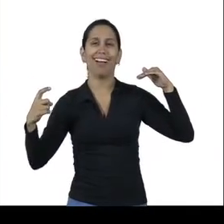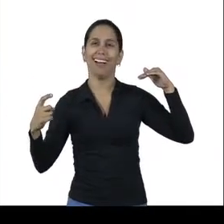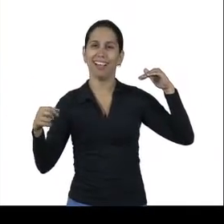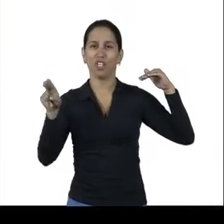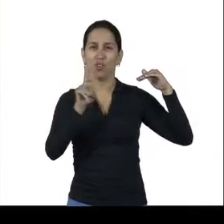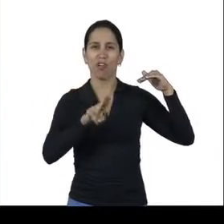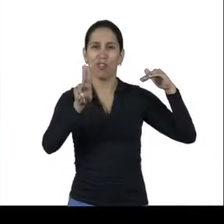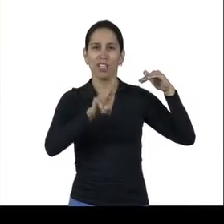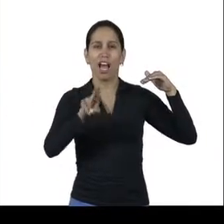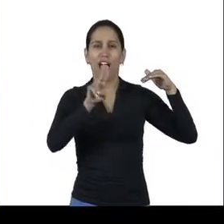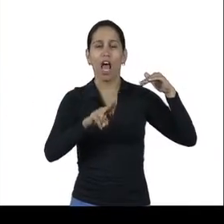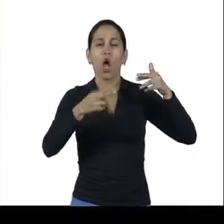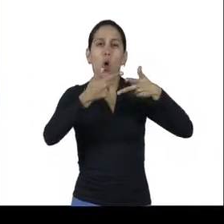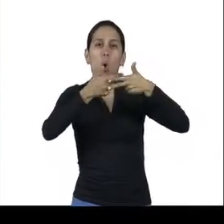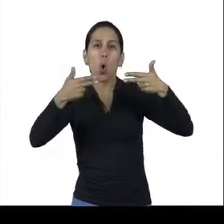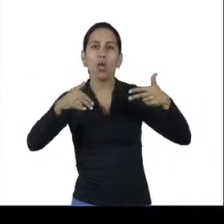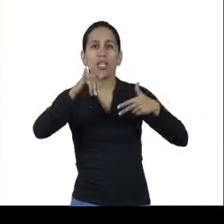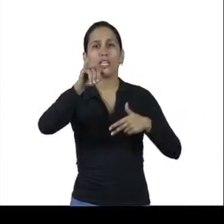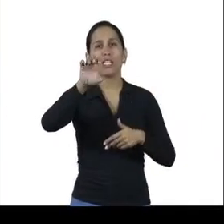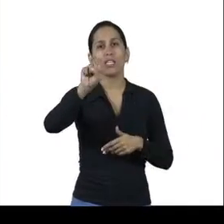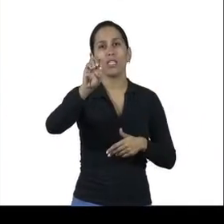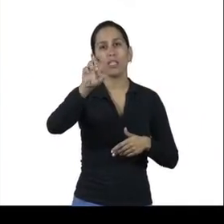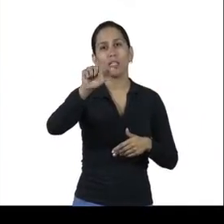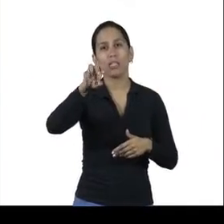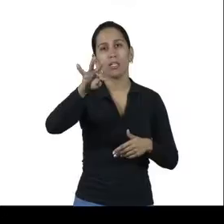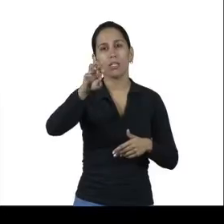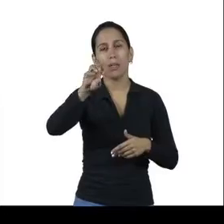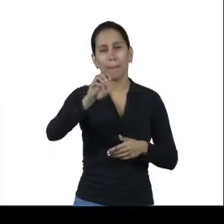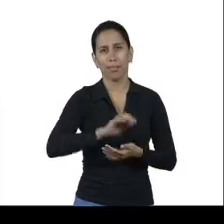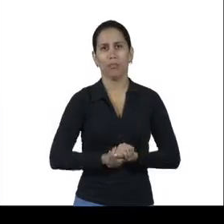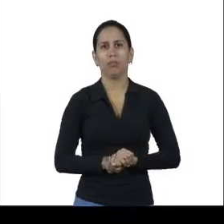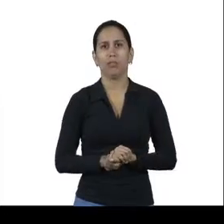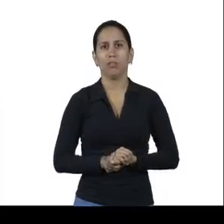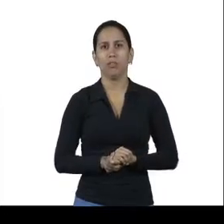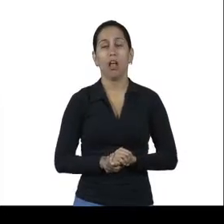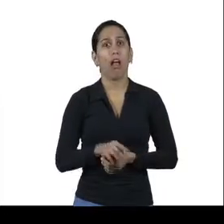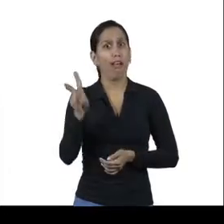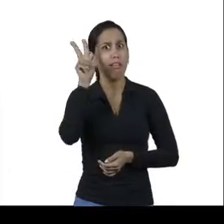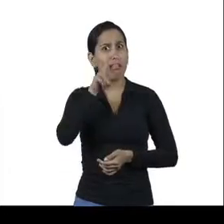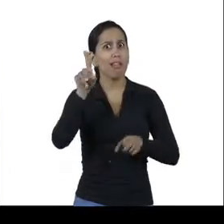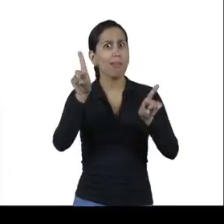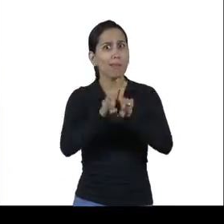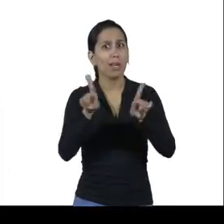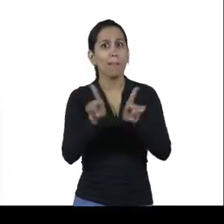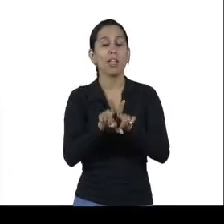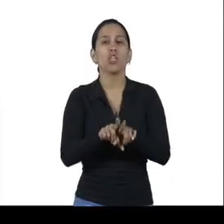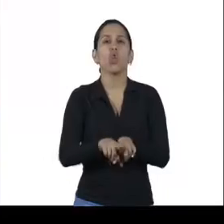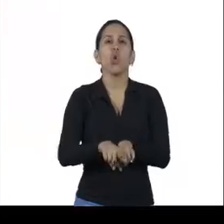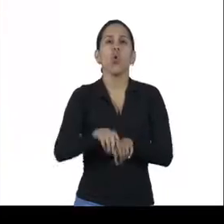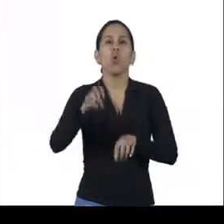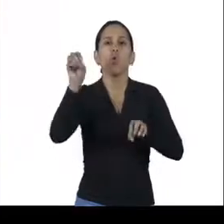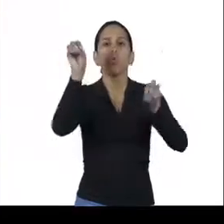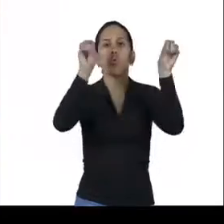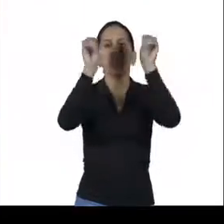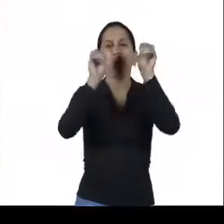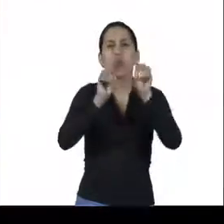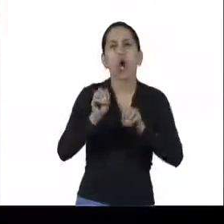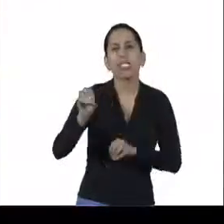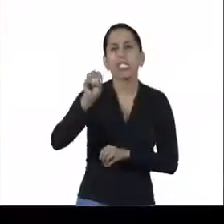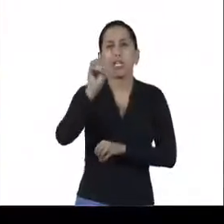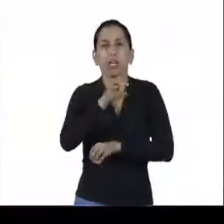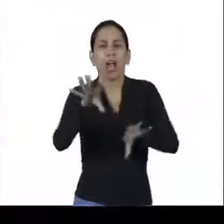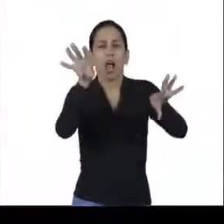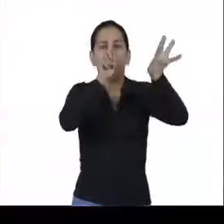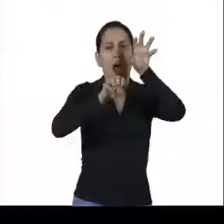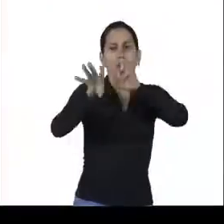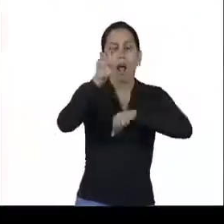E lembre-se, o nosso combustível é o oxigênio, e ele precisa estar limpo para não prejudicar a nossa saúde. Os aventais,